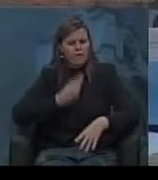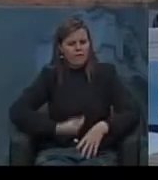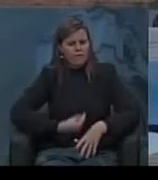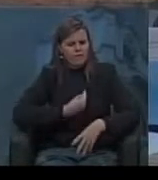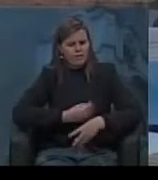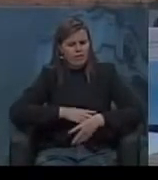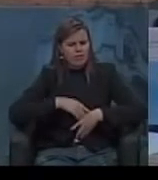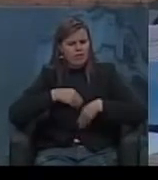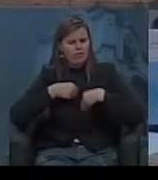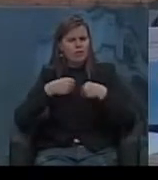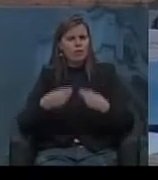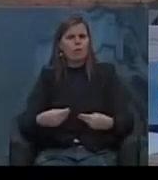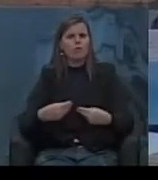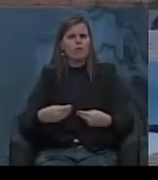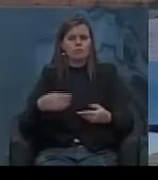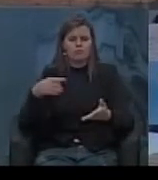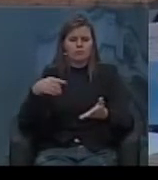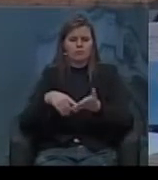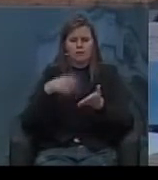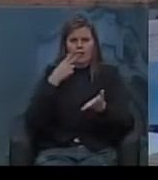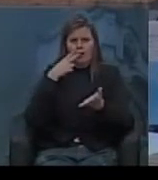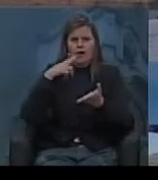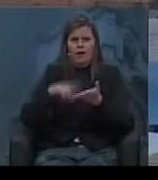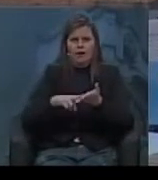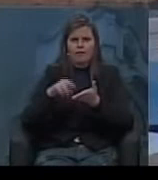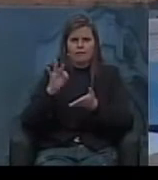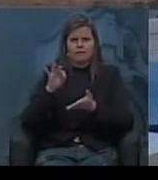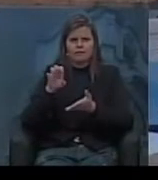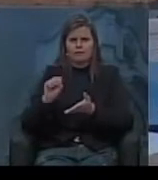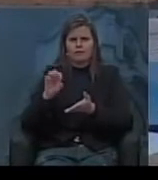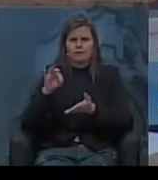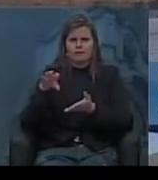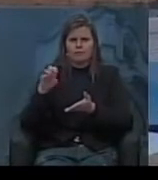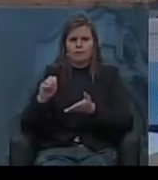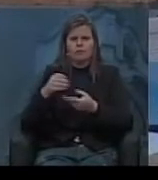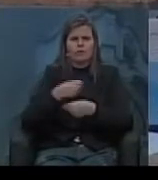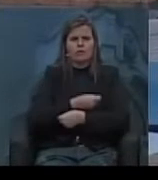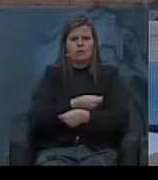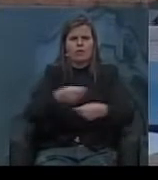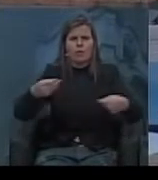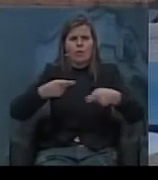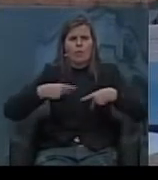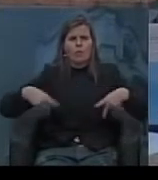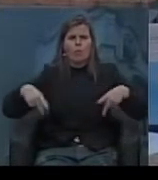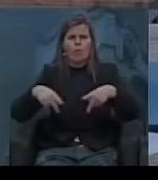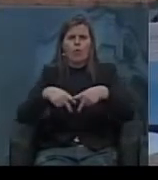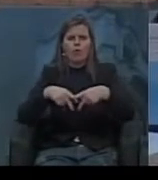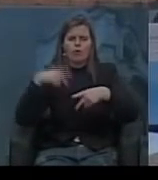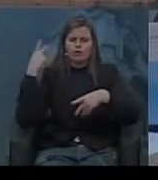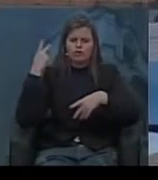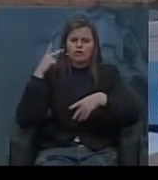e com a carta testamento deu ao povo um instrumento e um legado para a história